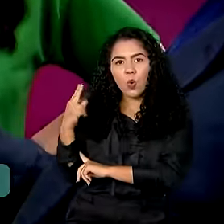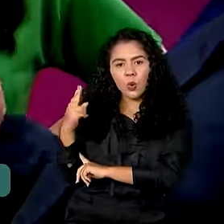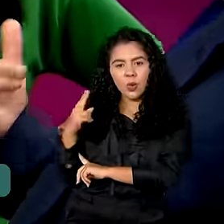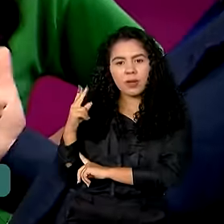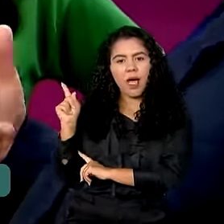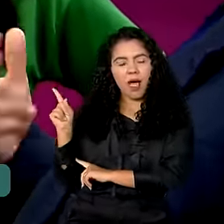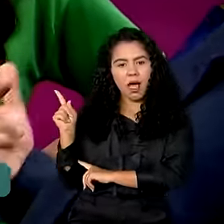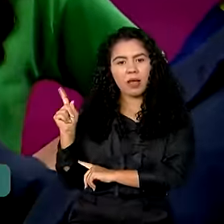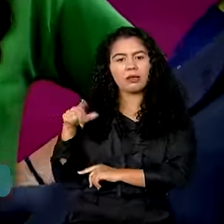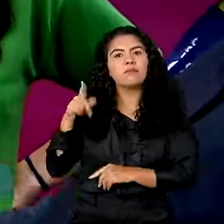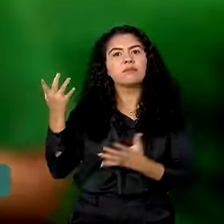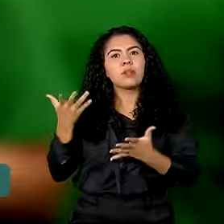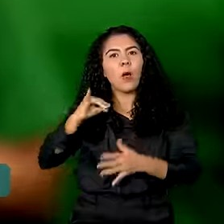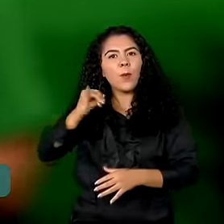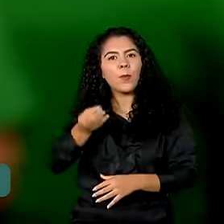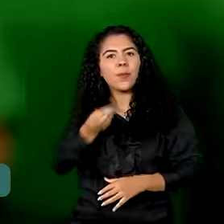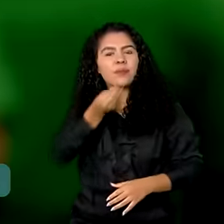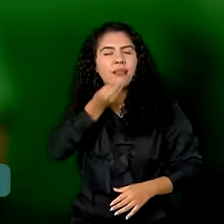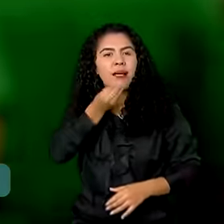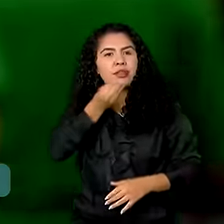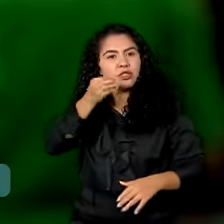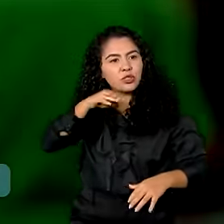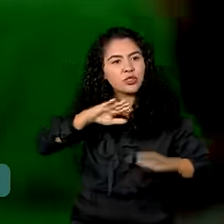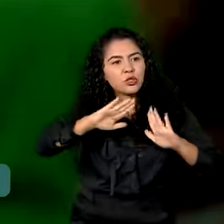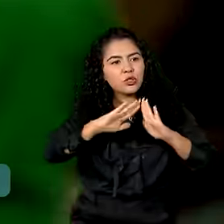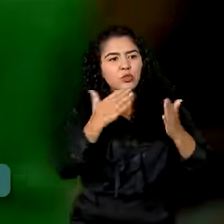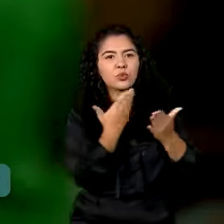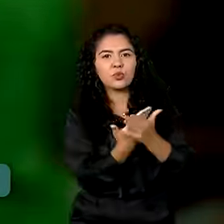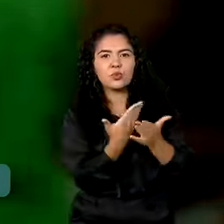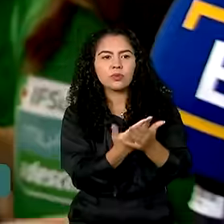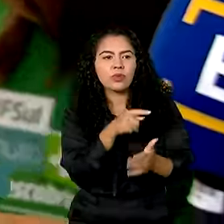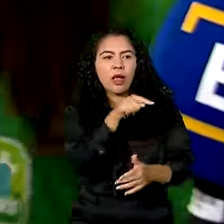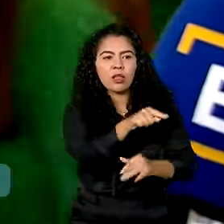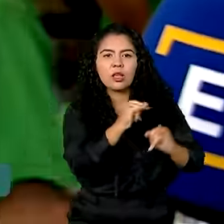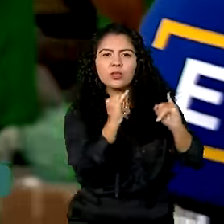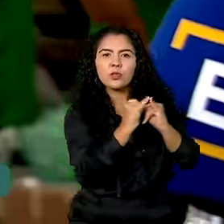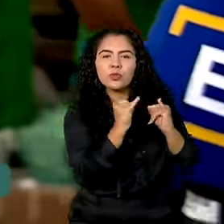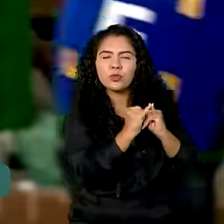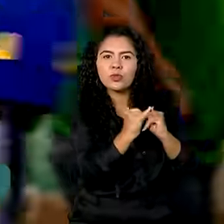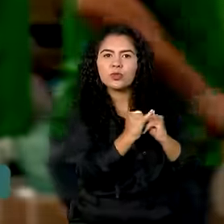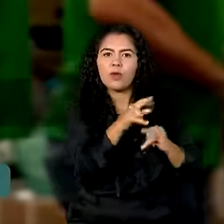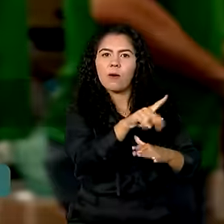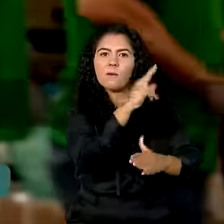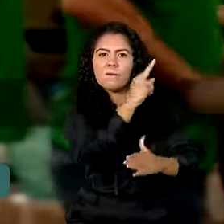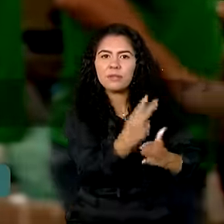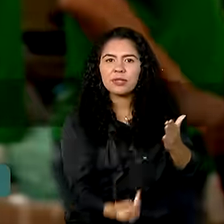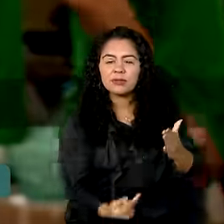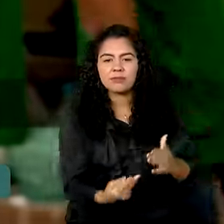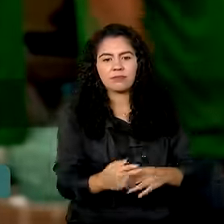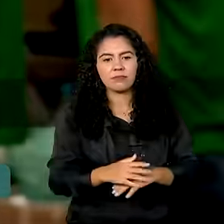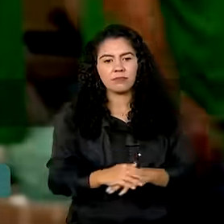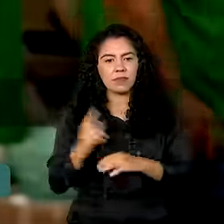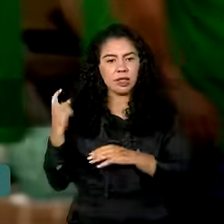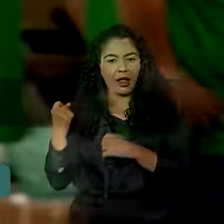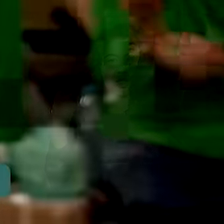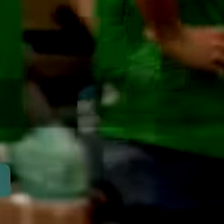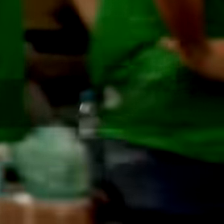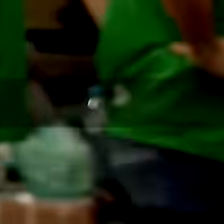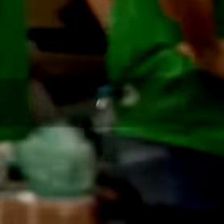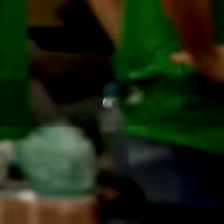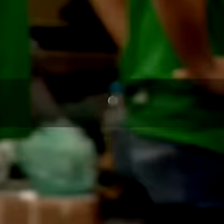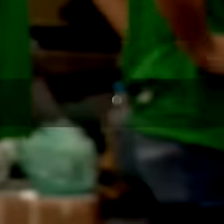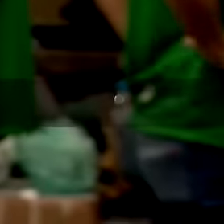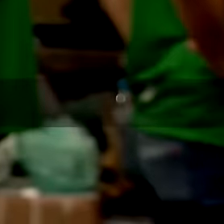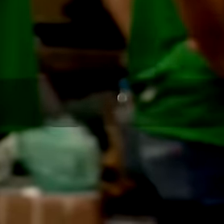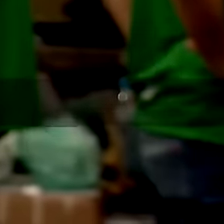uma instituição binacional é um privilégio, já que pode ter contato diário com uma cultura diferente. A binacionalidade, para mim, é um grande